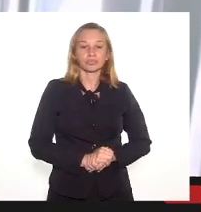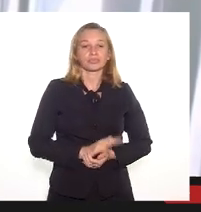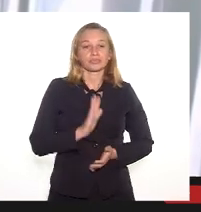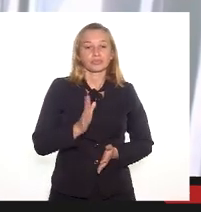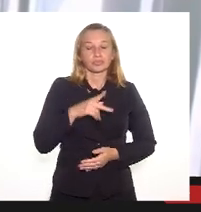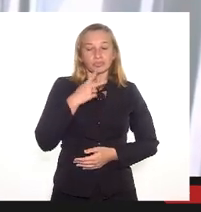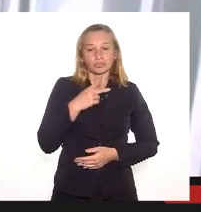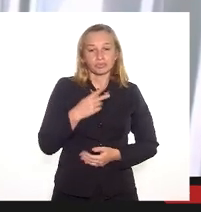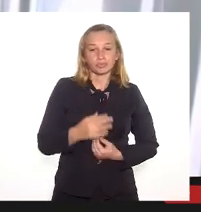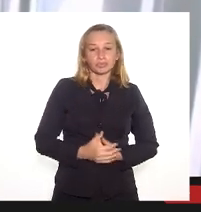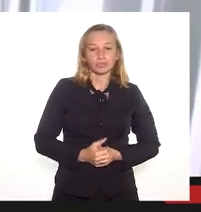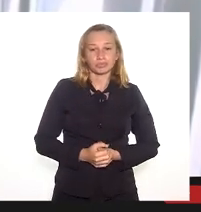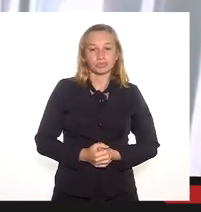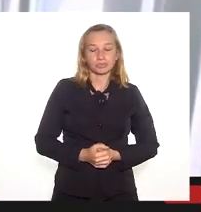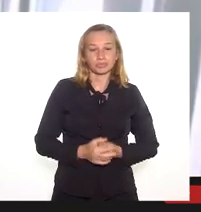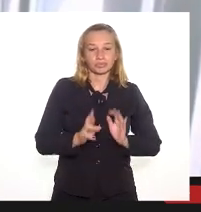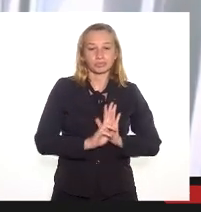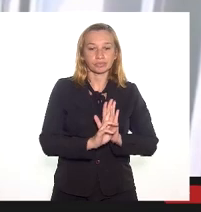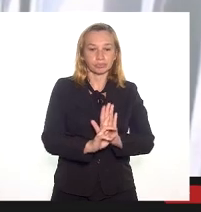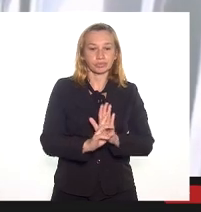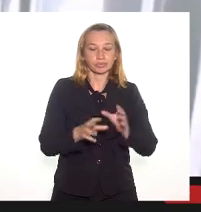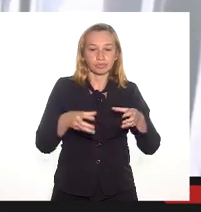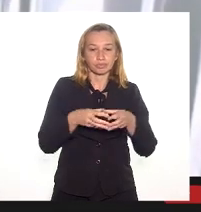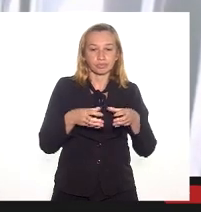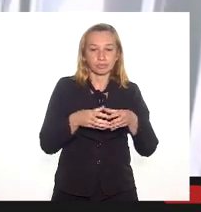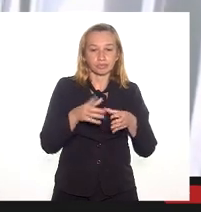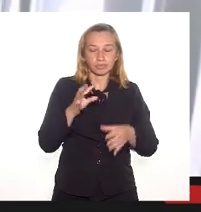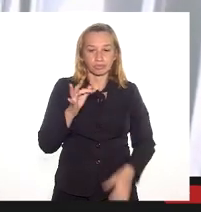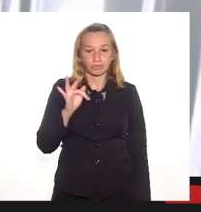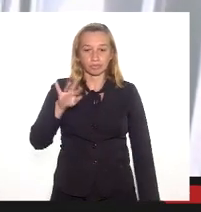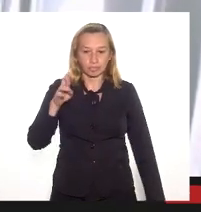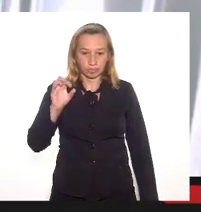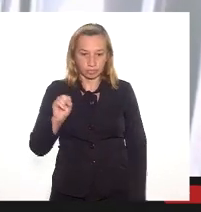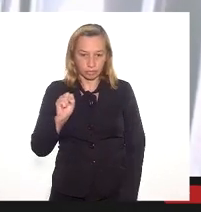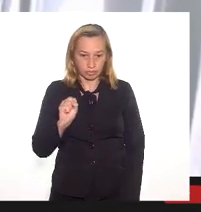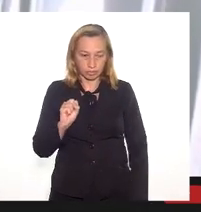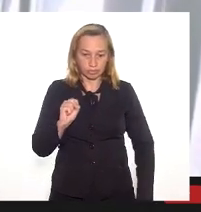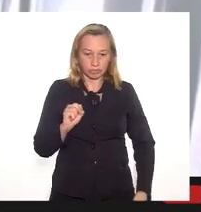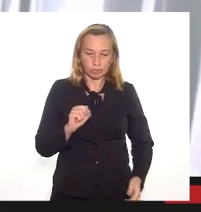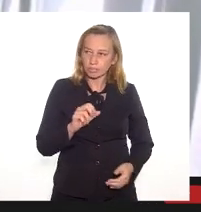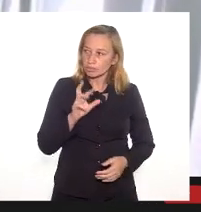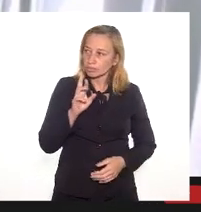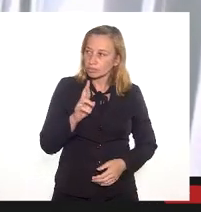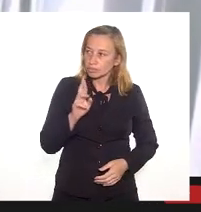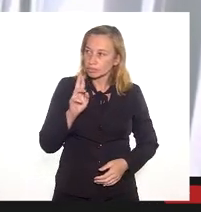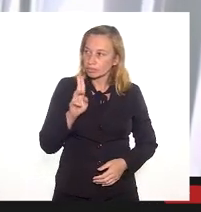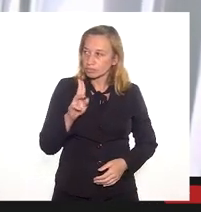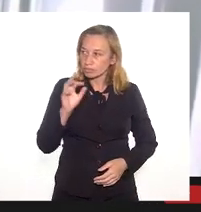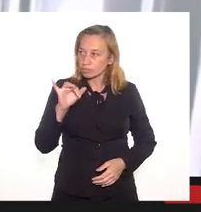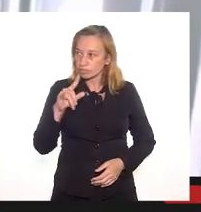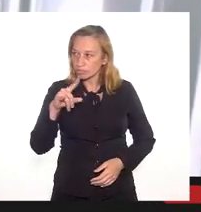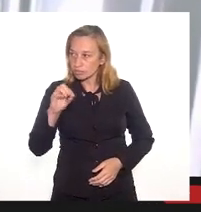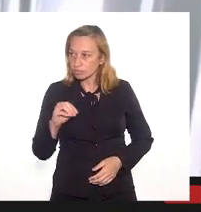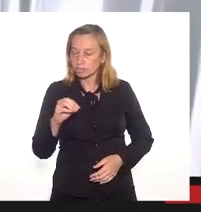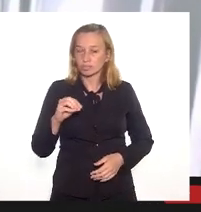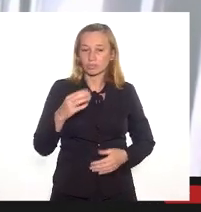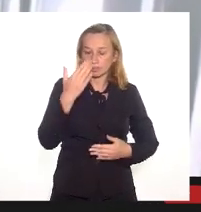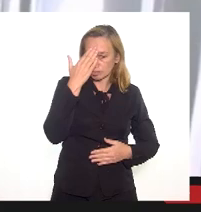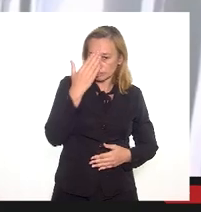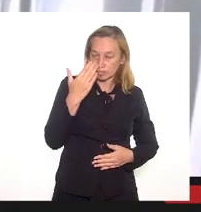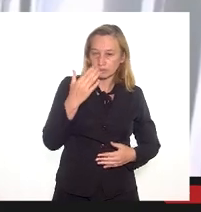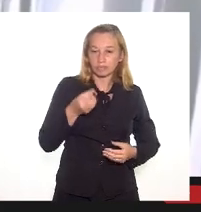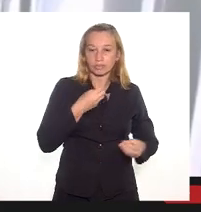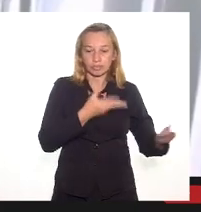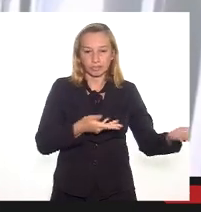palavra, por favor, à representação do Grupo Foras, ao senhor Sebastião Raulino. Agradeço muito a presença, seja bem